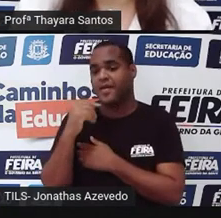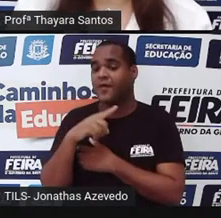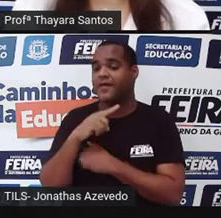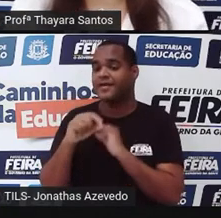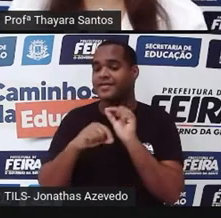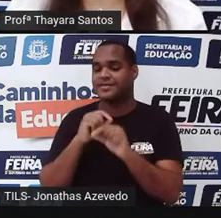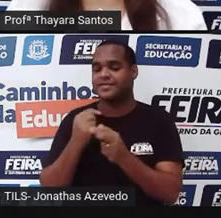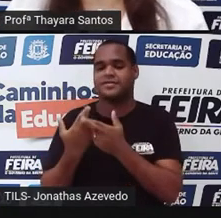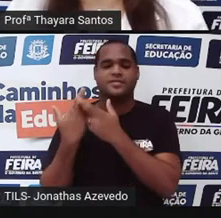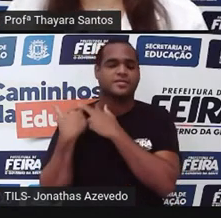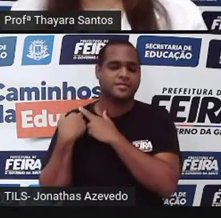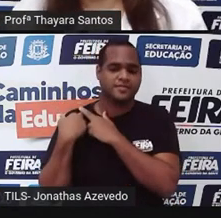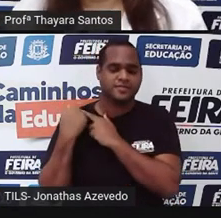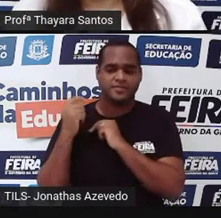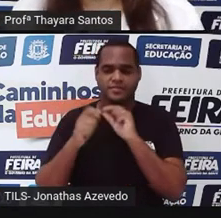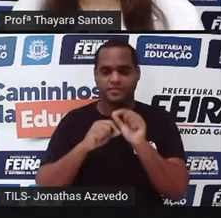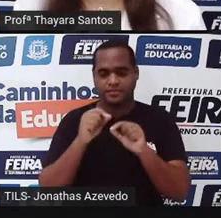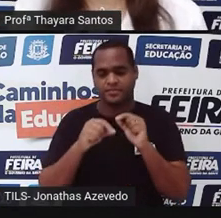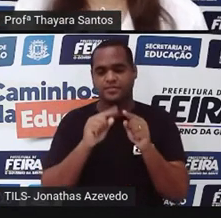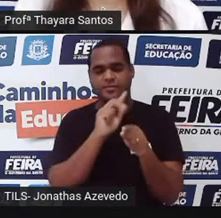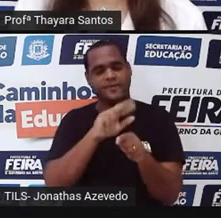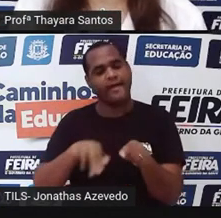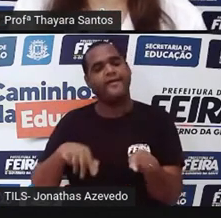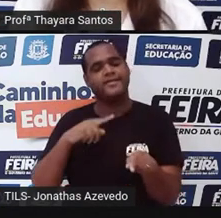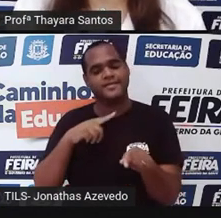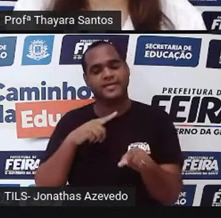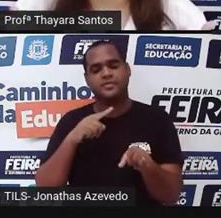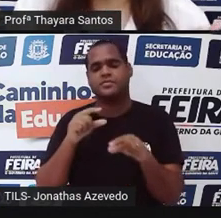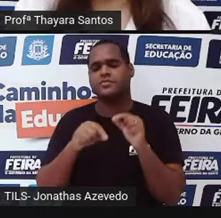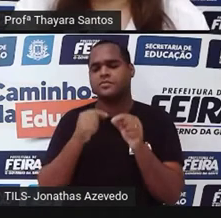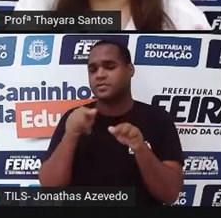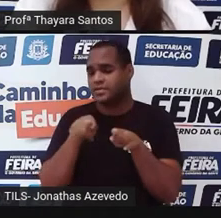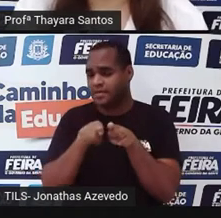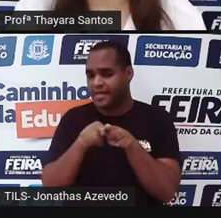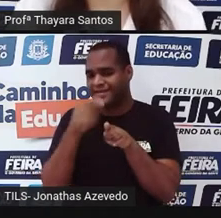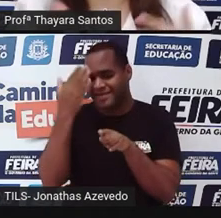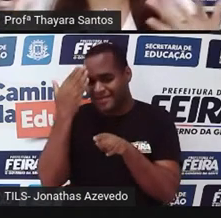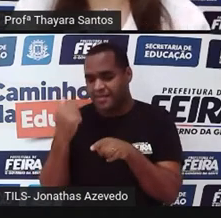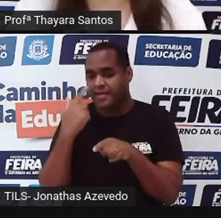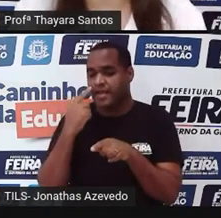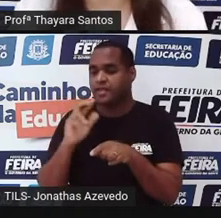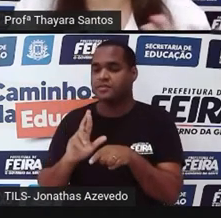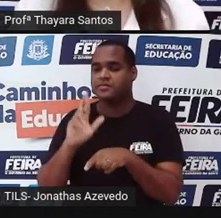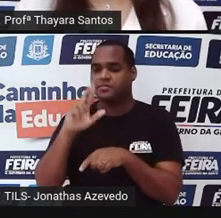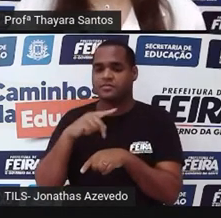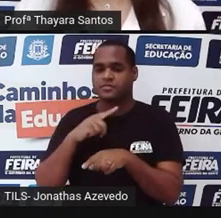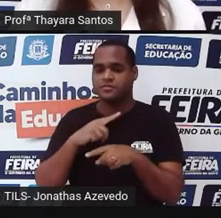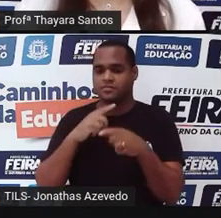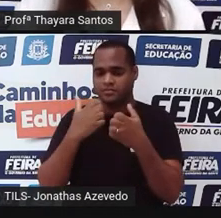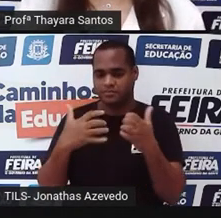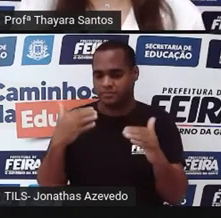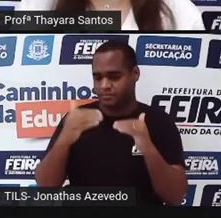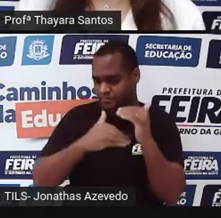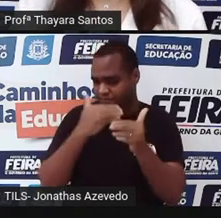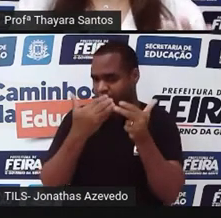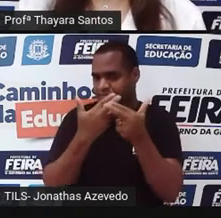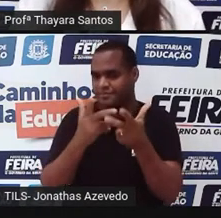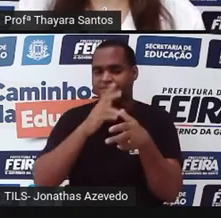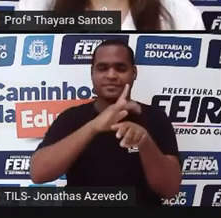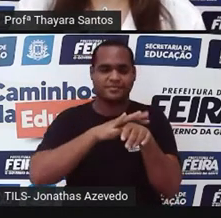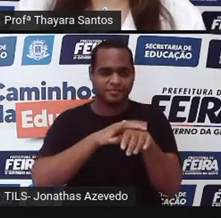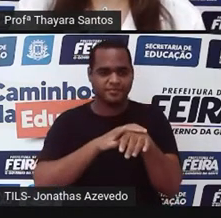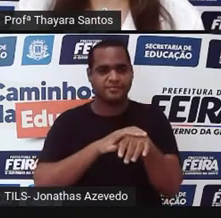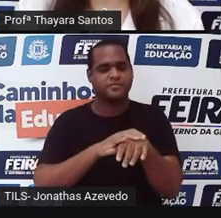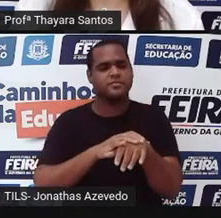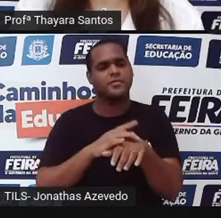responsáveis por cada característica nossa, e também saber quais são os genes responsáveis pelo desenvolvimento de determinadas doenças. Hoje